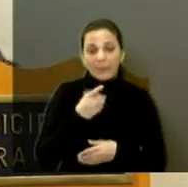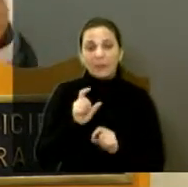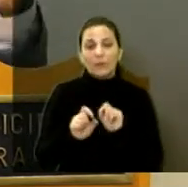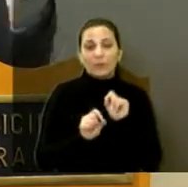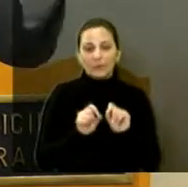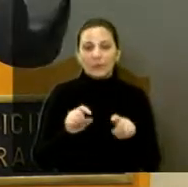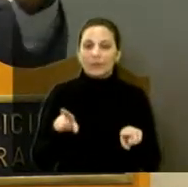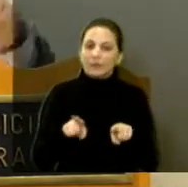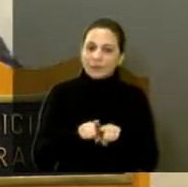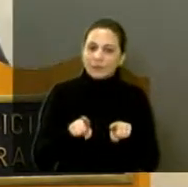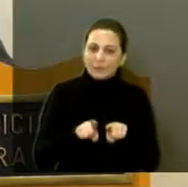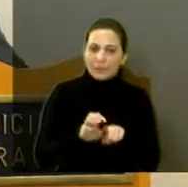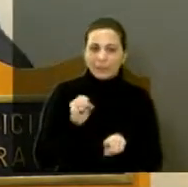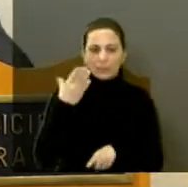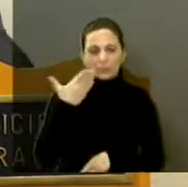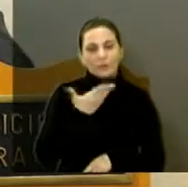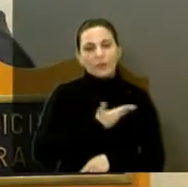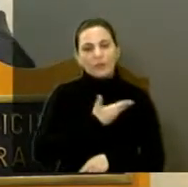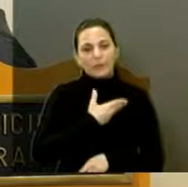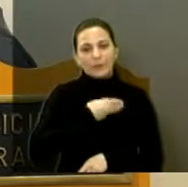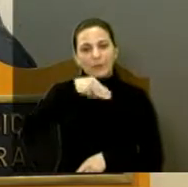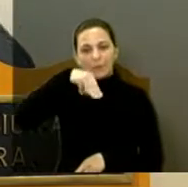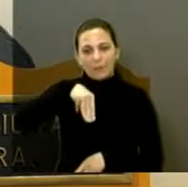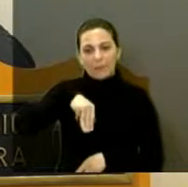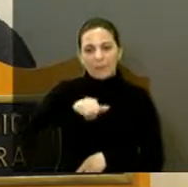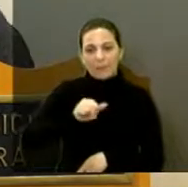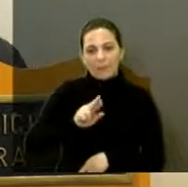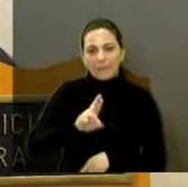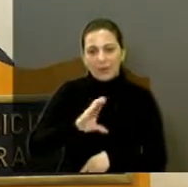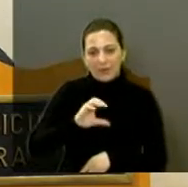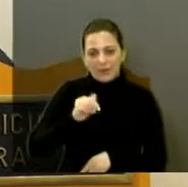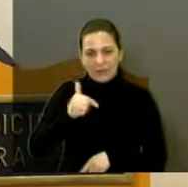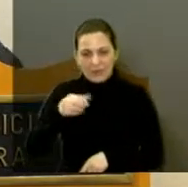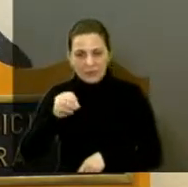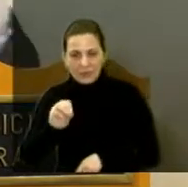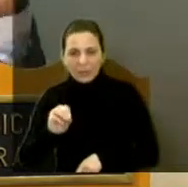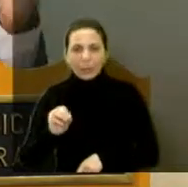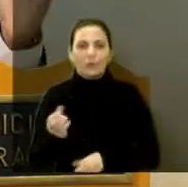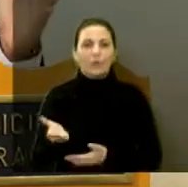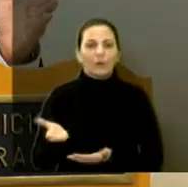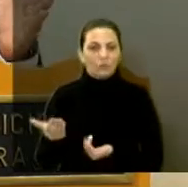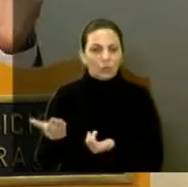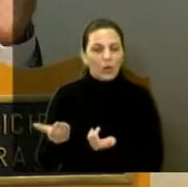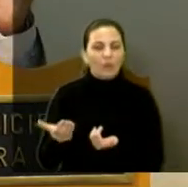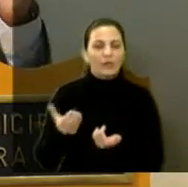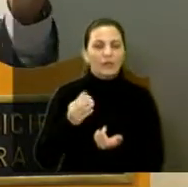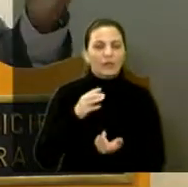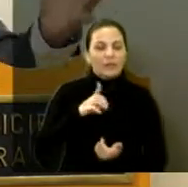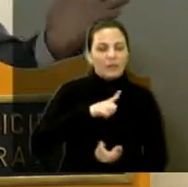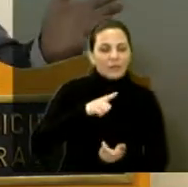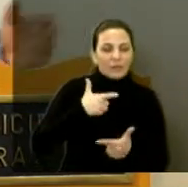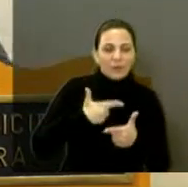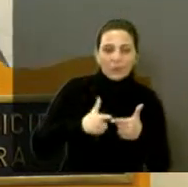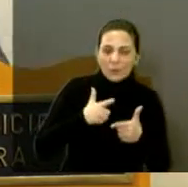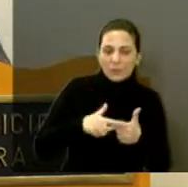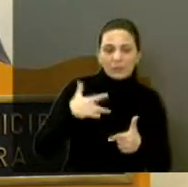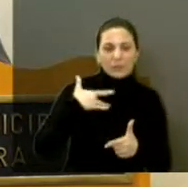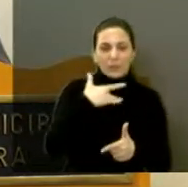E também aconteceu com o amigo Marcão. Esse moço aí tem convulsão e,